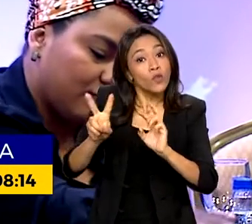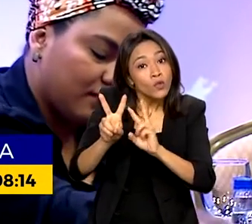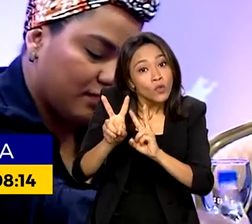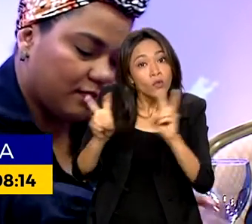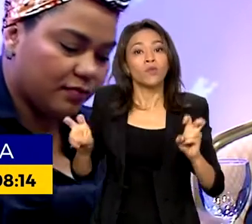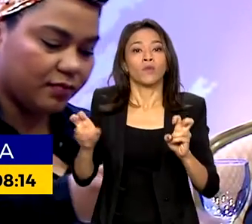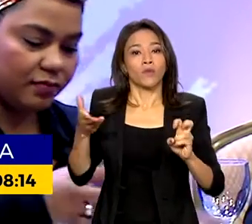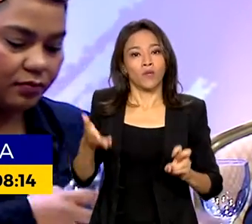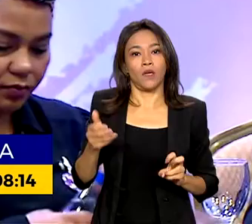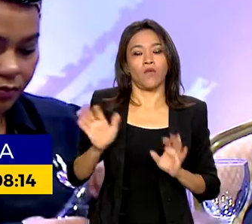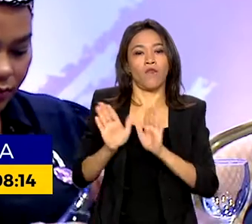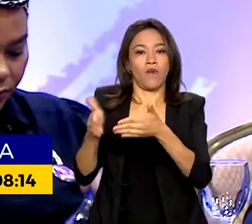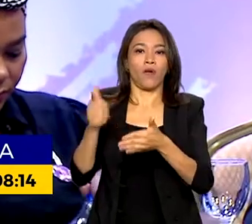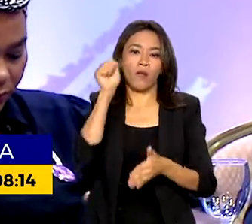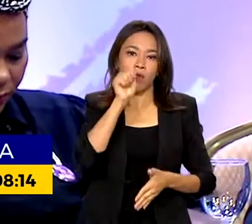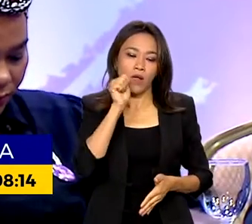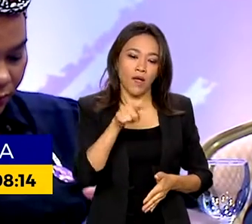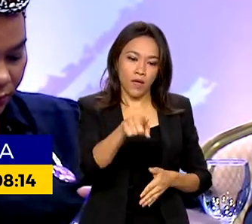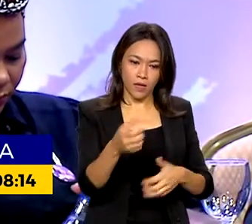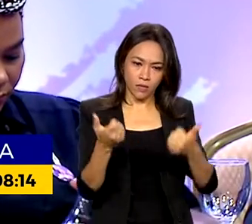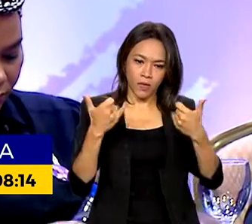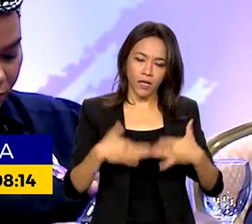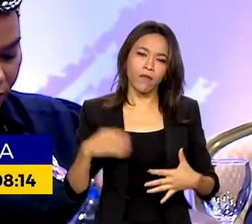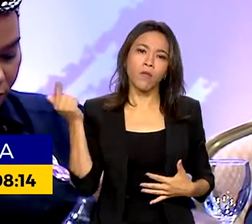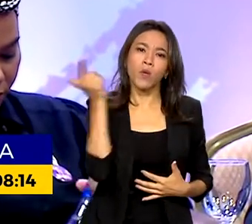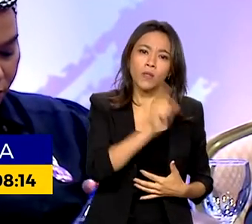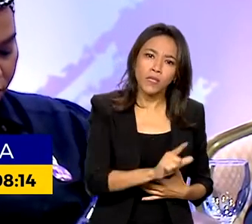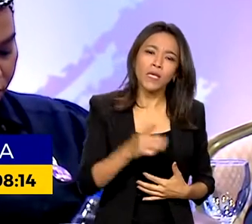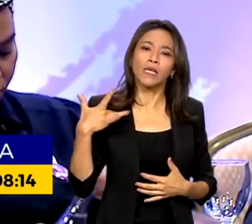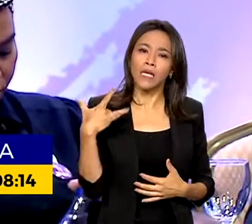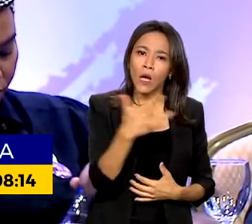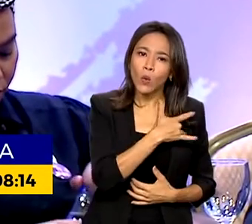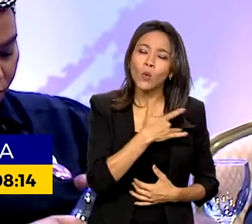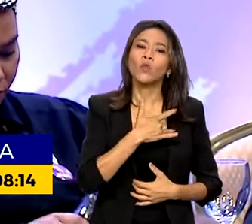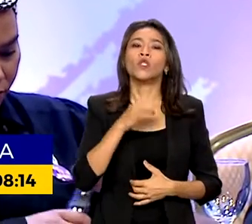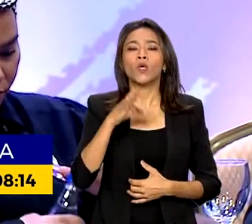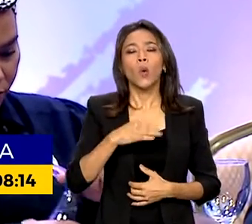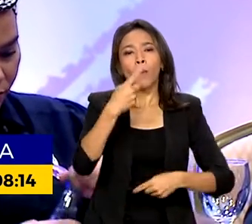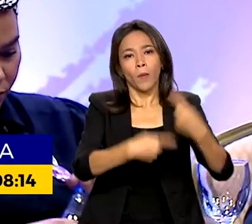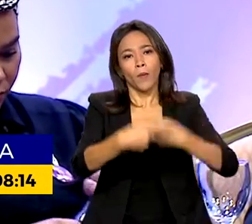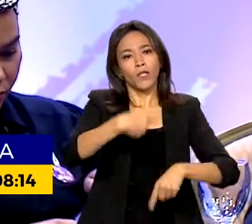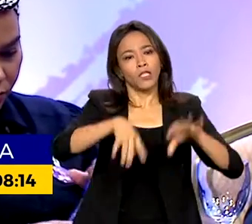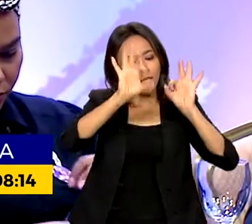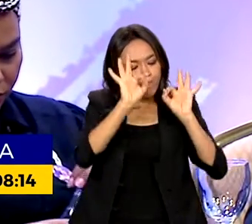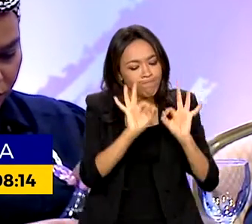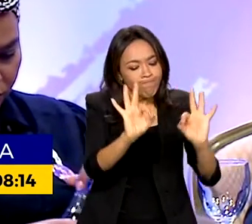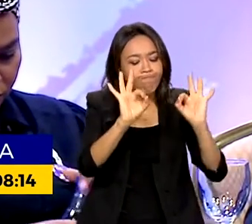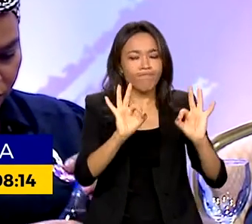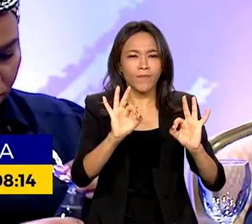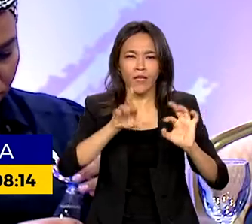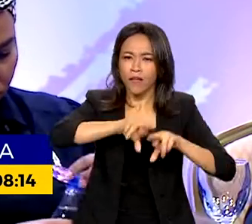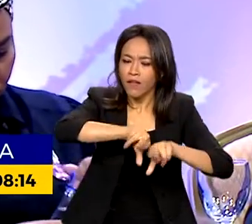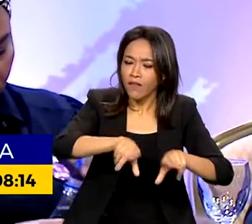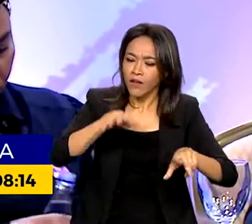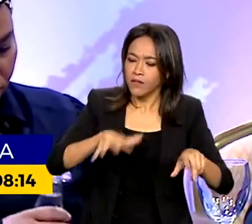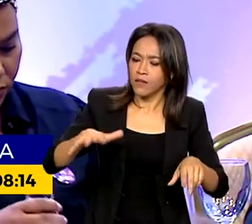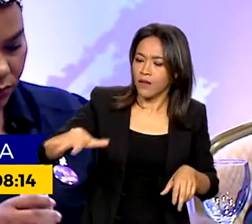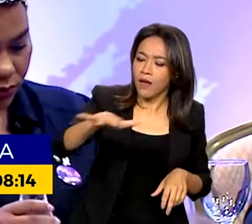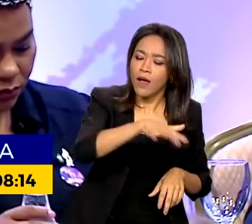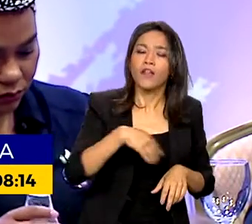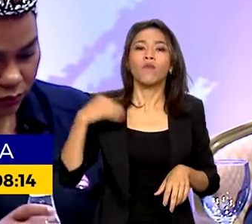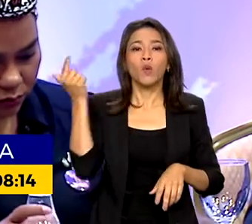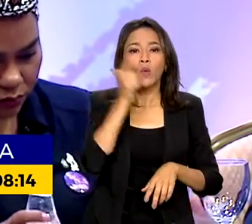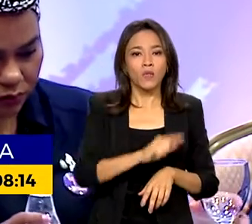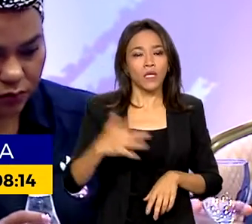vamos garantir a saúde com políticas justas em todas as áreas. Nós só vamos garantir a saúde com